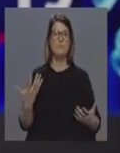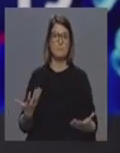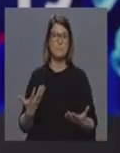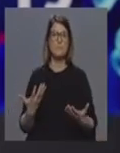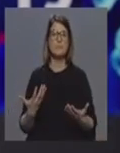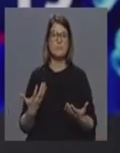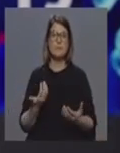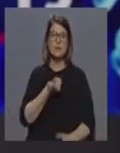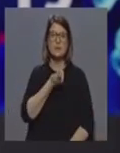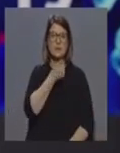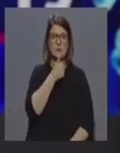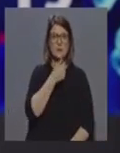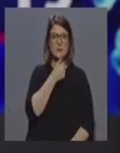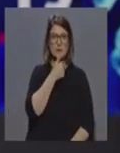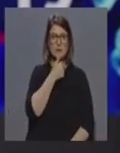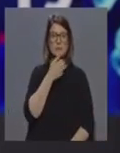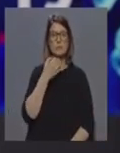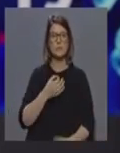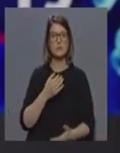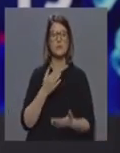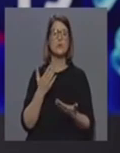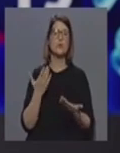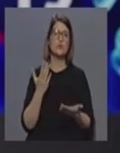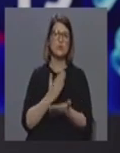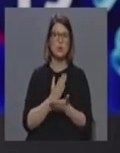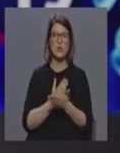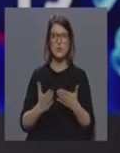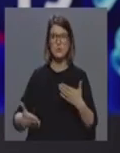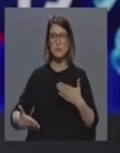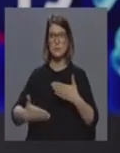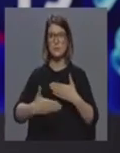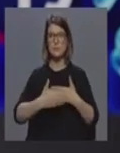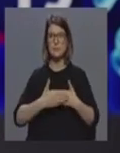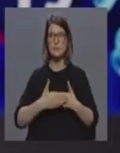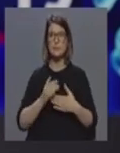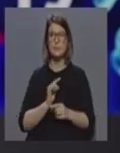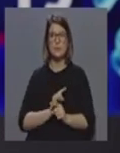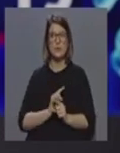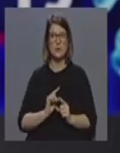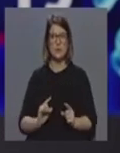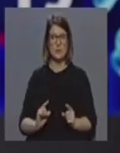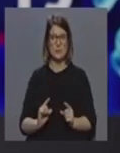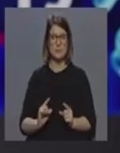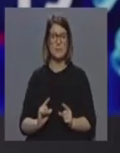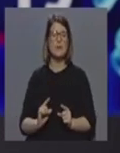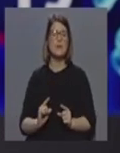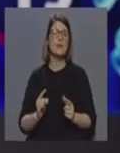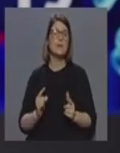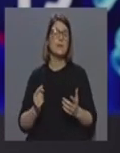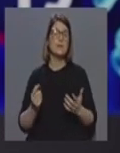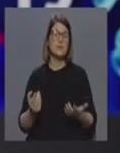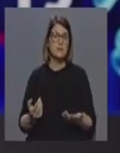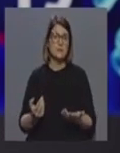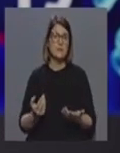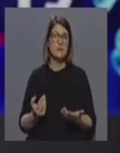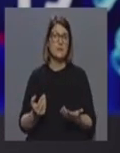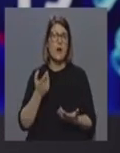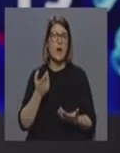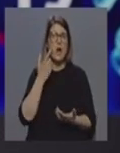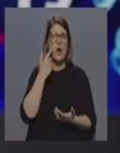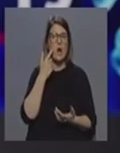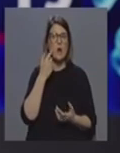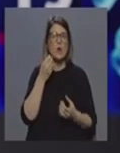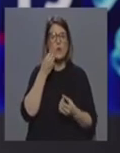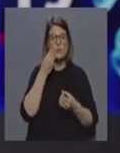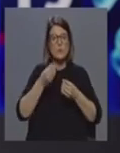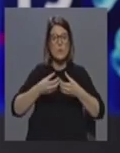esta decisão também do encerramento das escolas, no sentido de, de certa forma, acompanhar depois também a própria evolução do